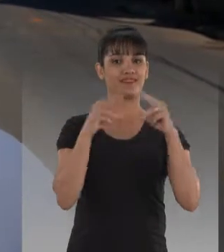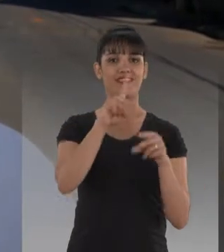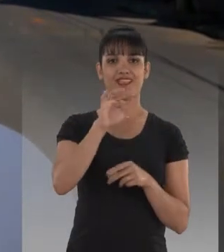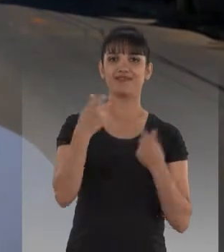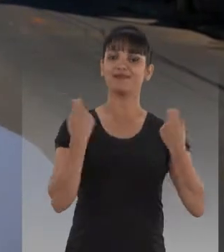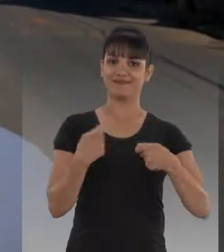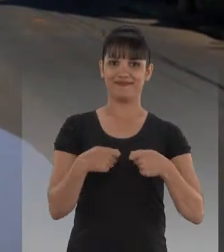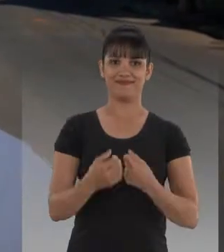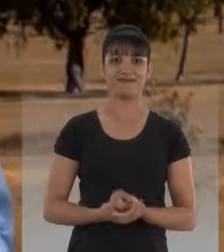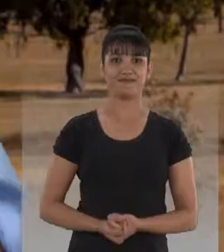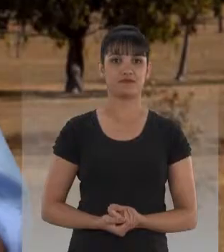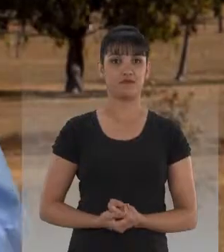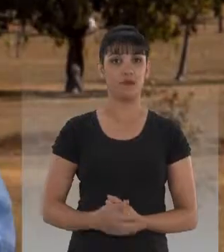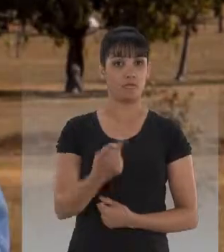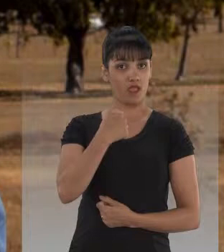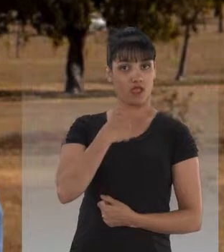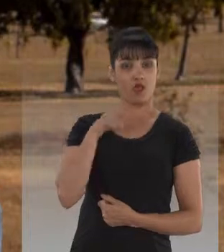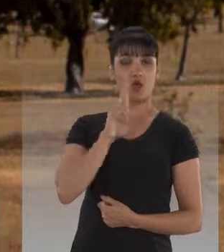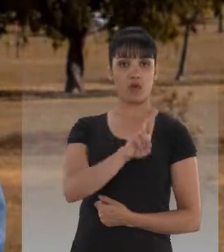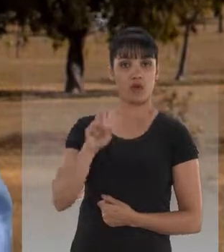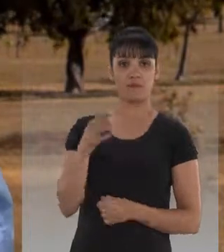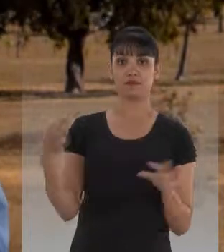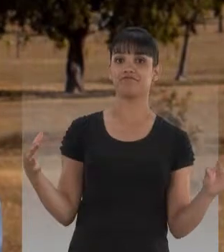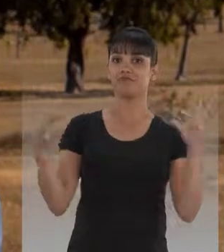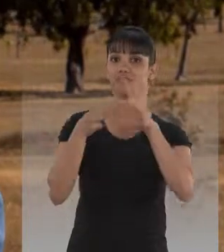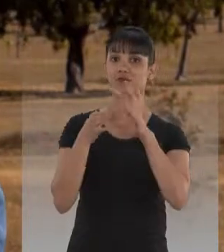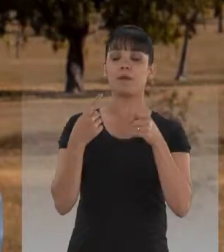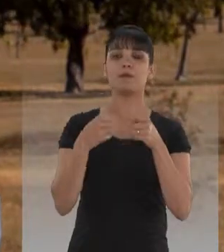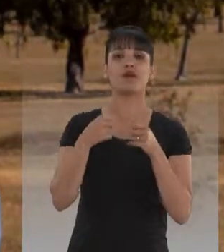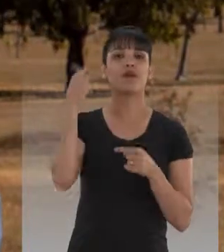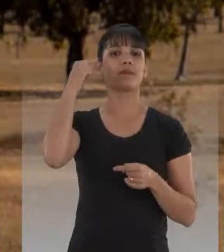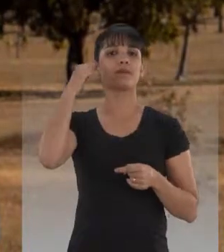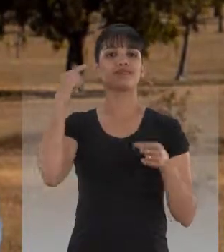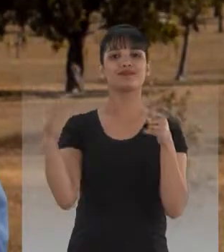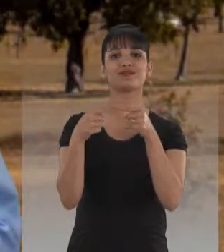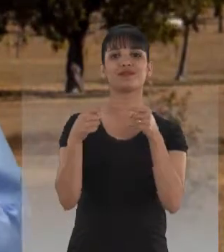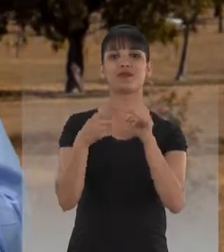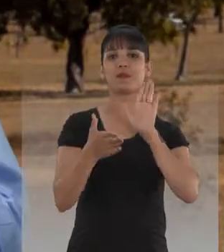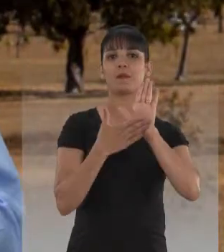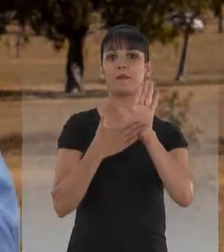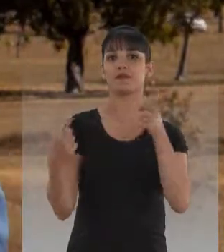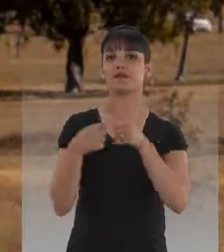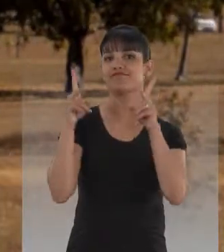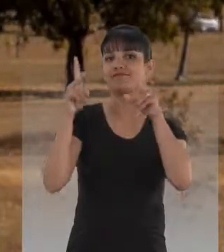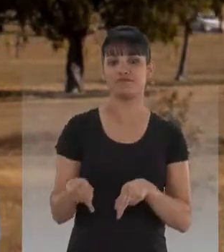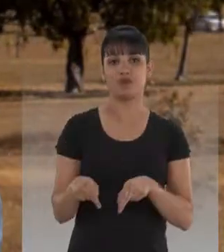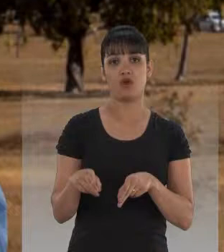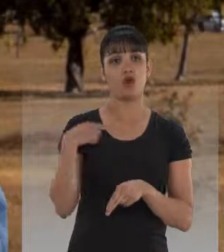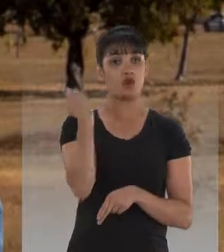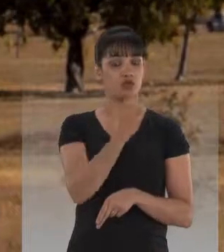Federal precisa. O Hollenberg e eu nos unimos por afinidade de ideias e de propósitos.